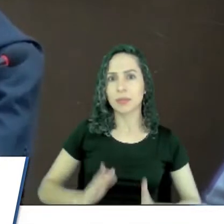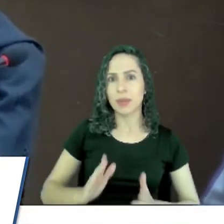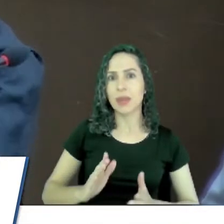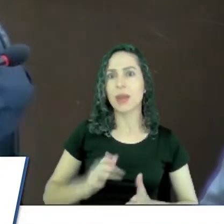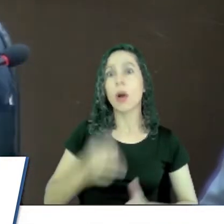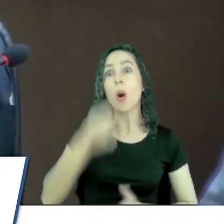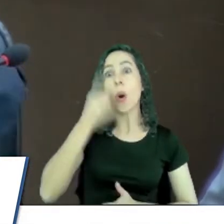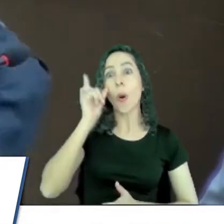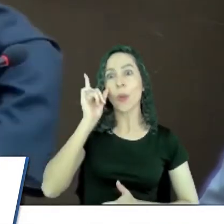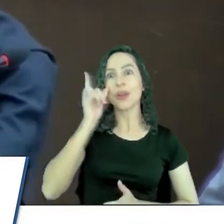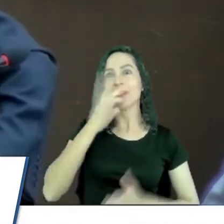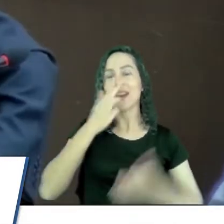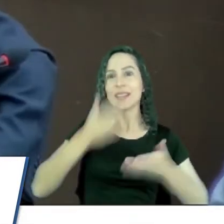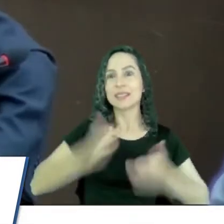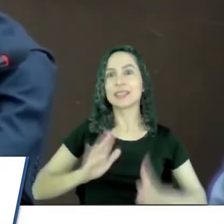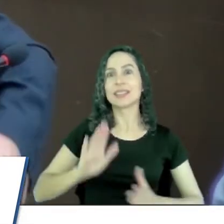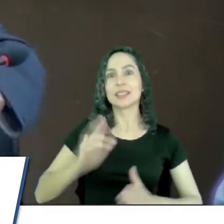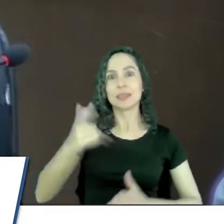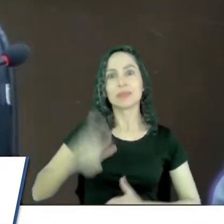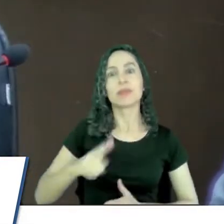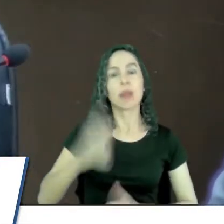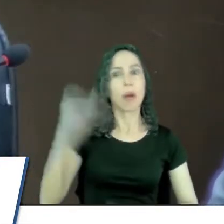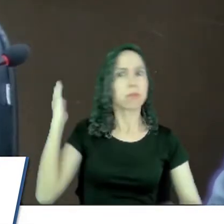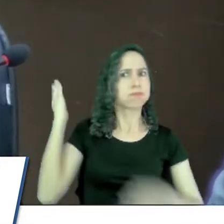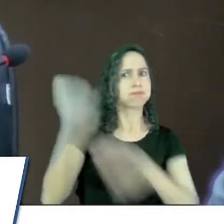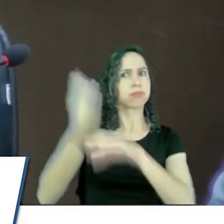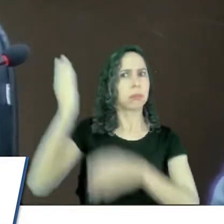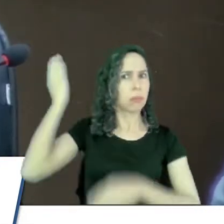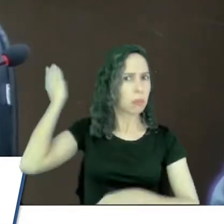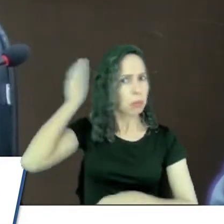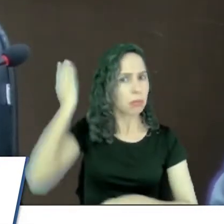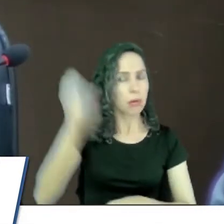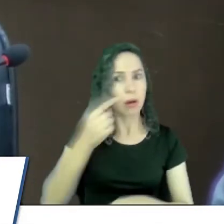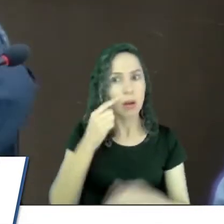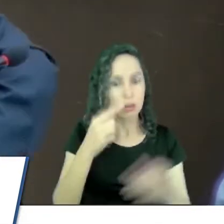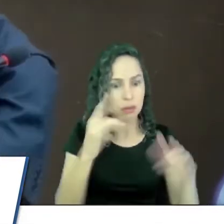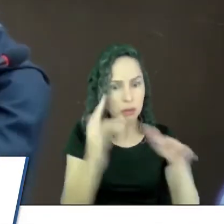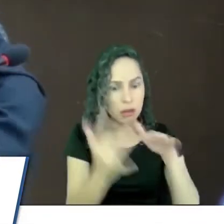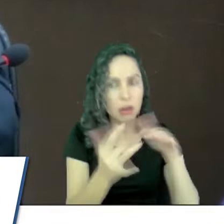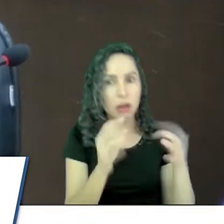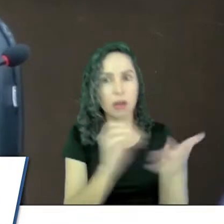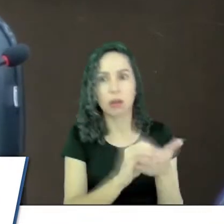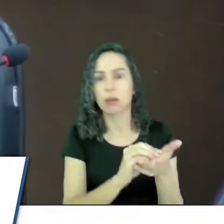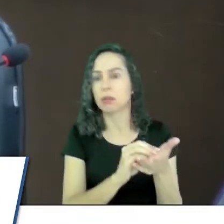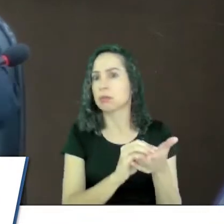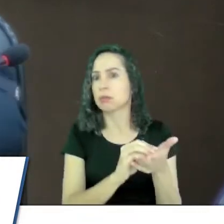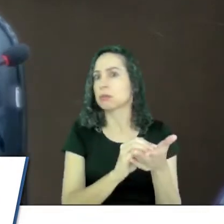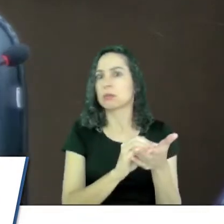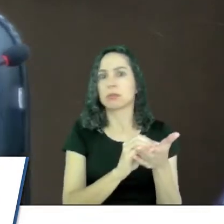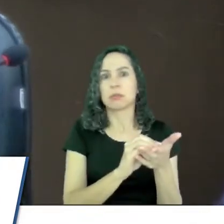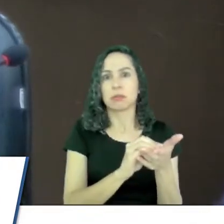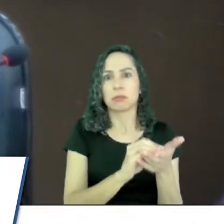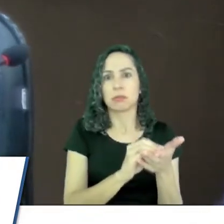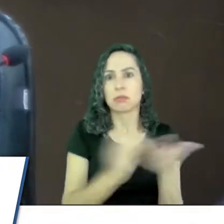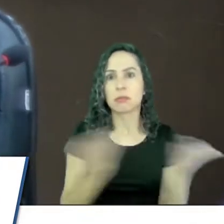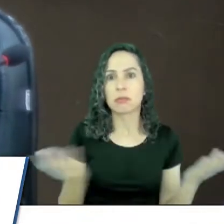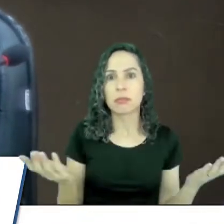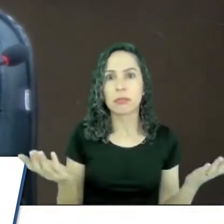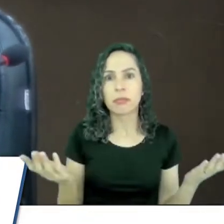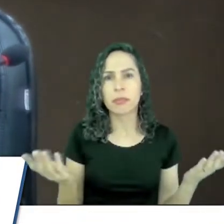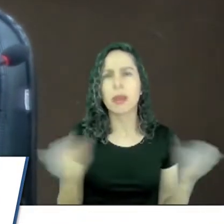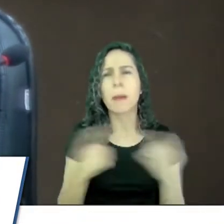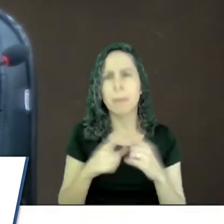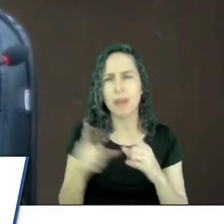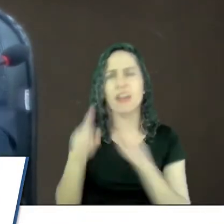novo, porque olha lá uma pancada daquela, como a gente viu na rede social. Agora, vai ter investigação